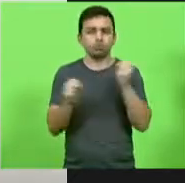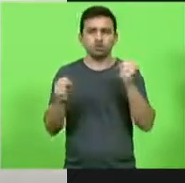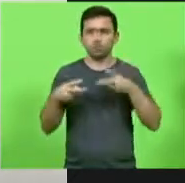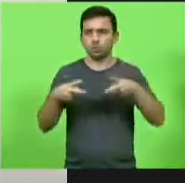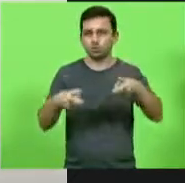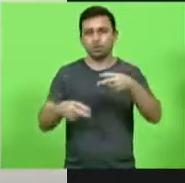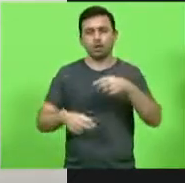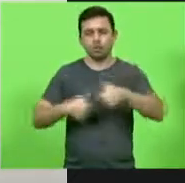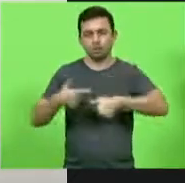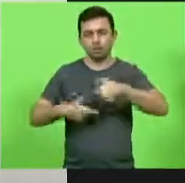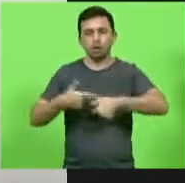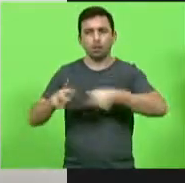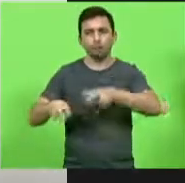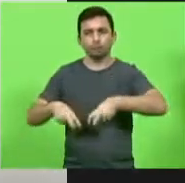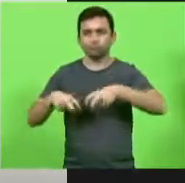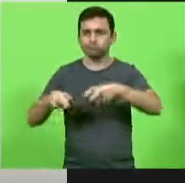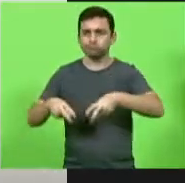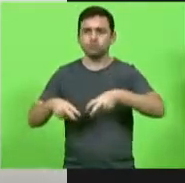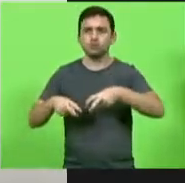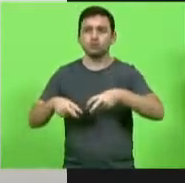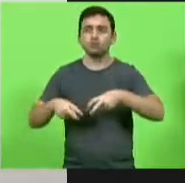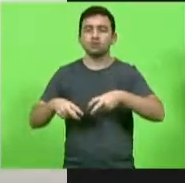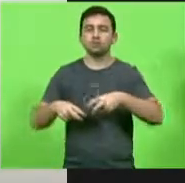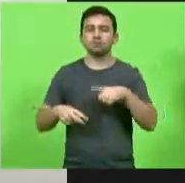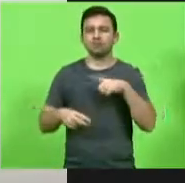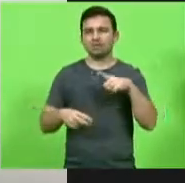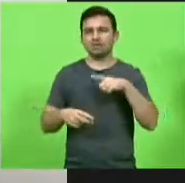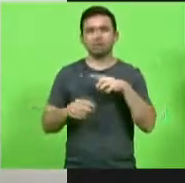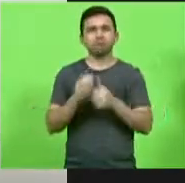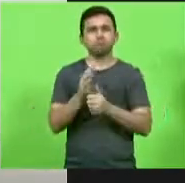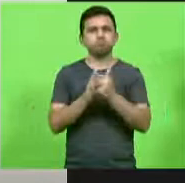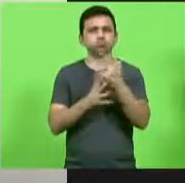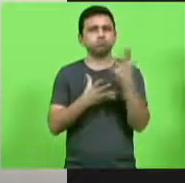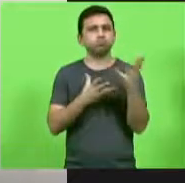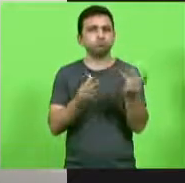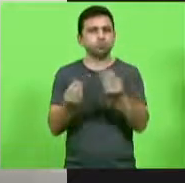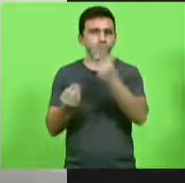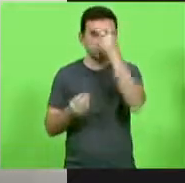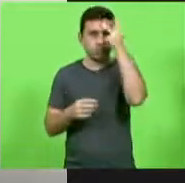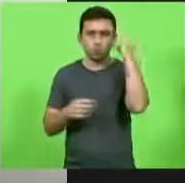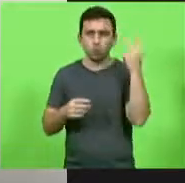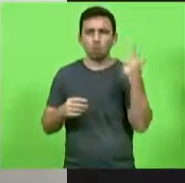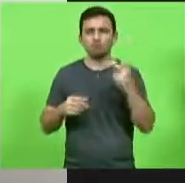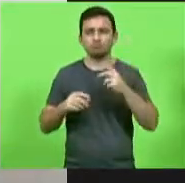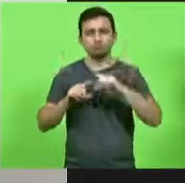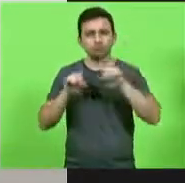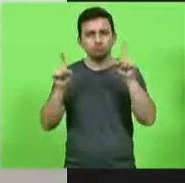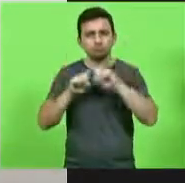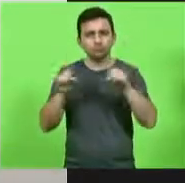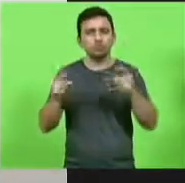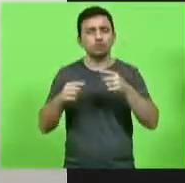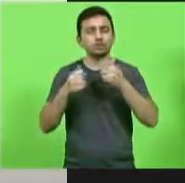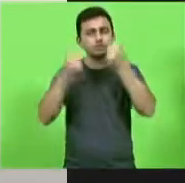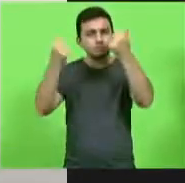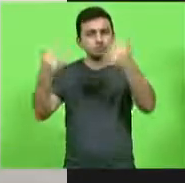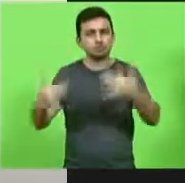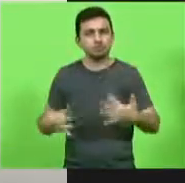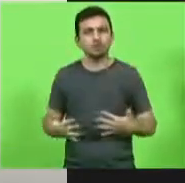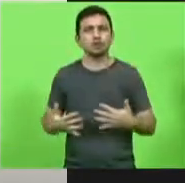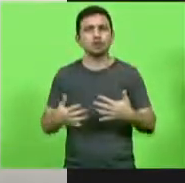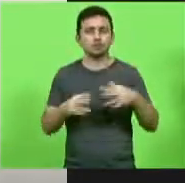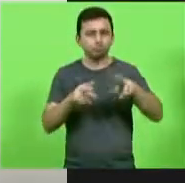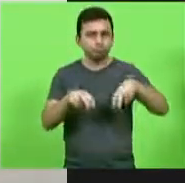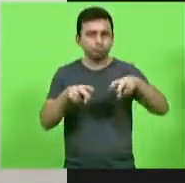e nesse sentido recebemos inúmeras manifestações de diversos agricultores e